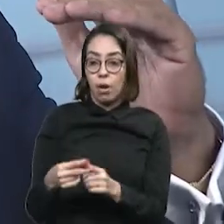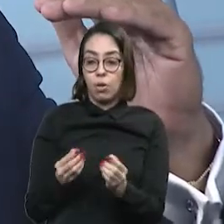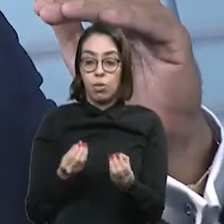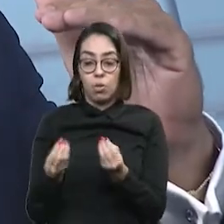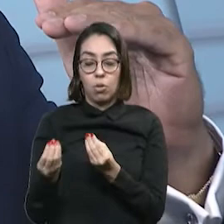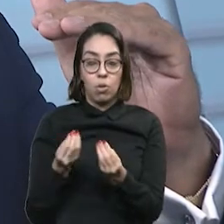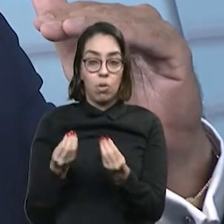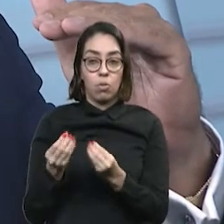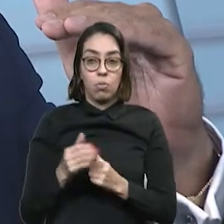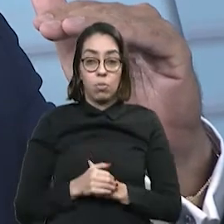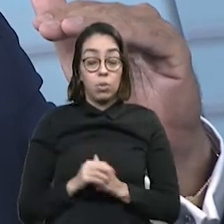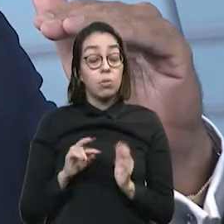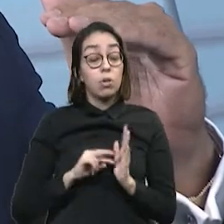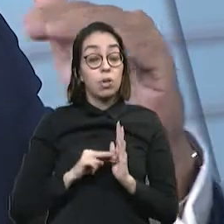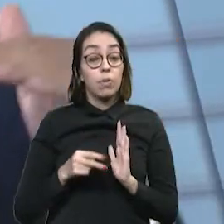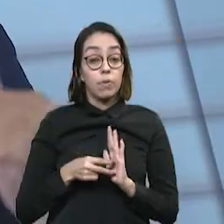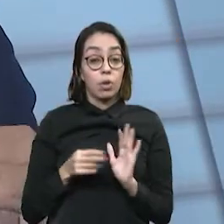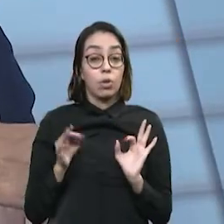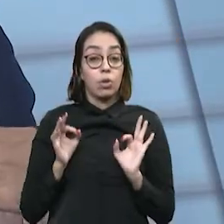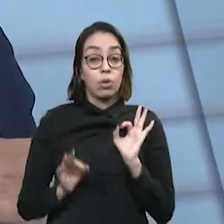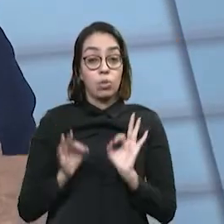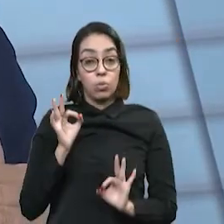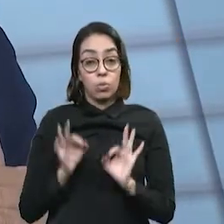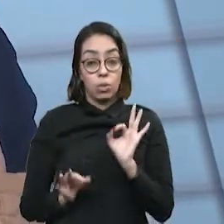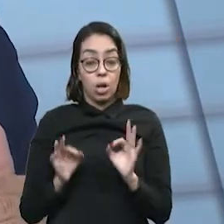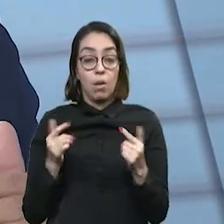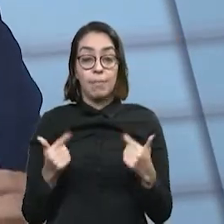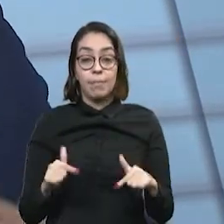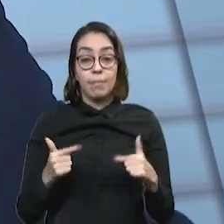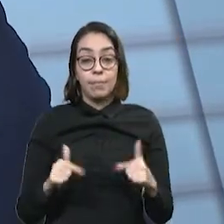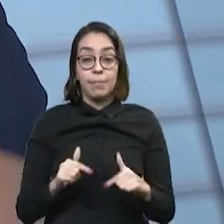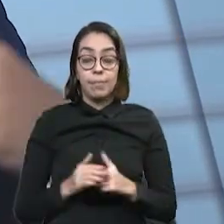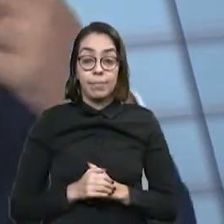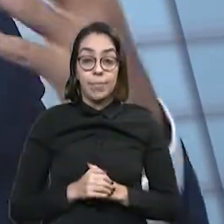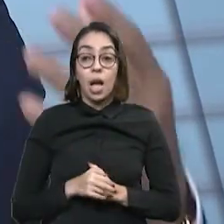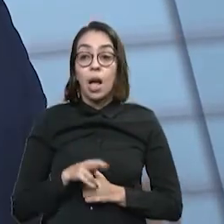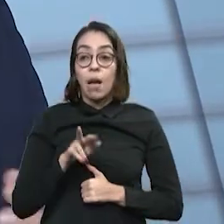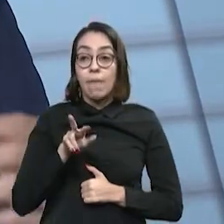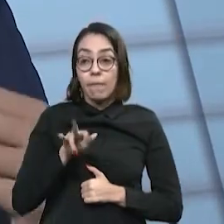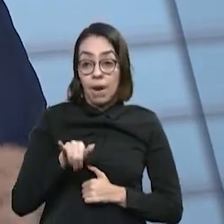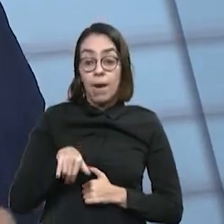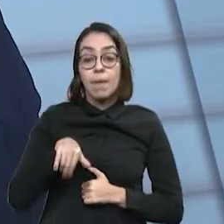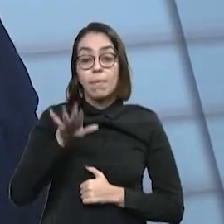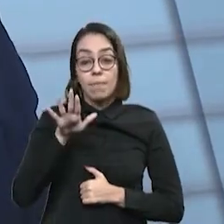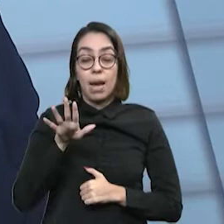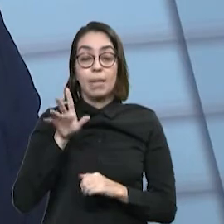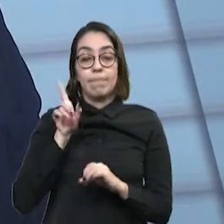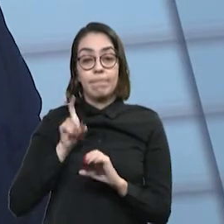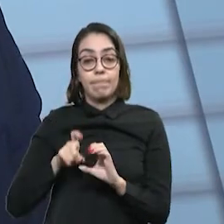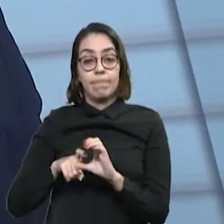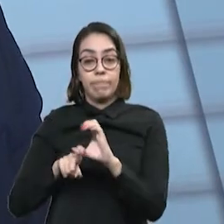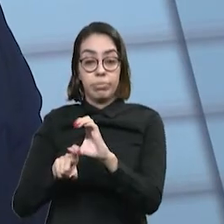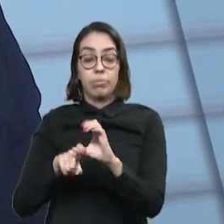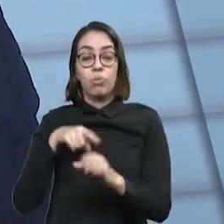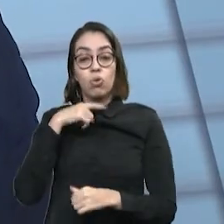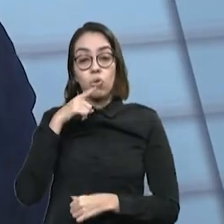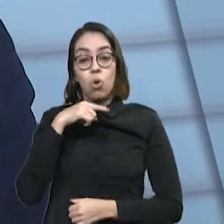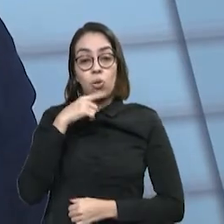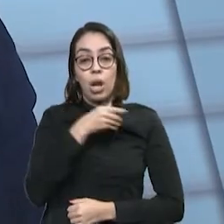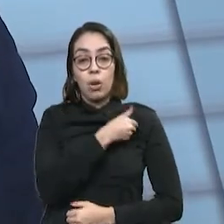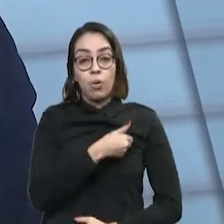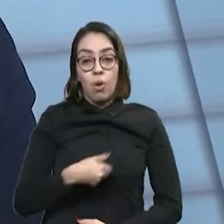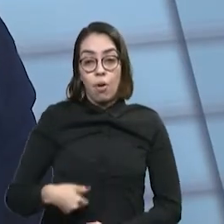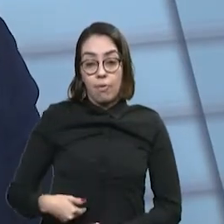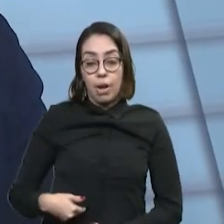ela é uma lei injusta, porque está sufocando as empresas, aumentando o endividamento governamental e